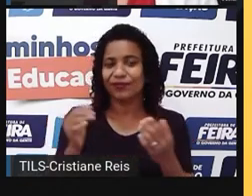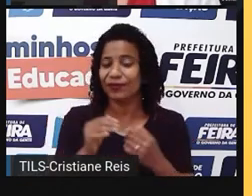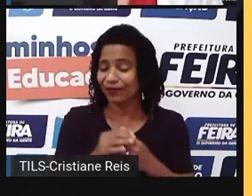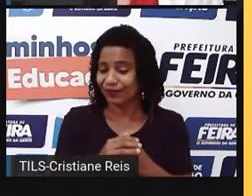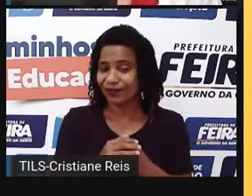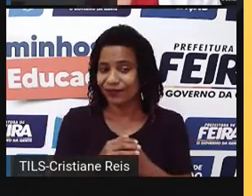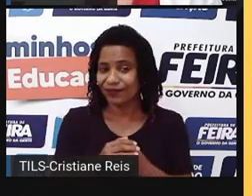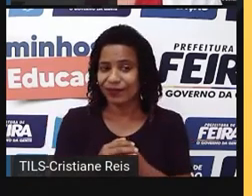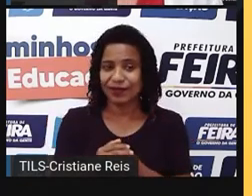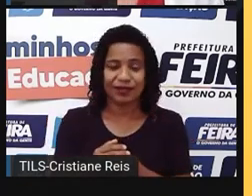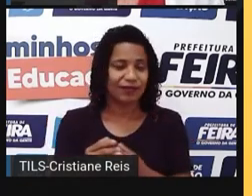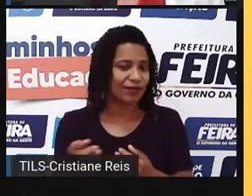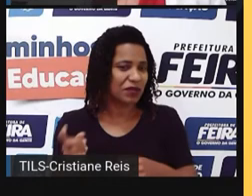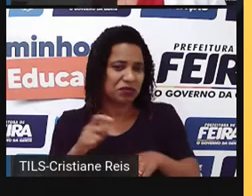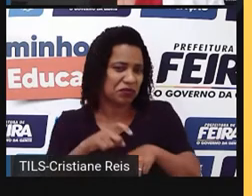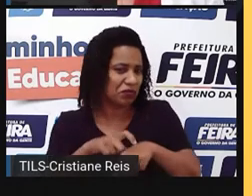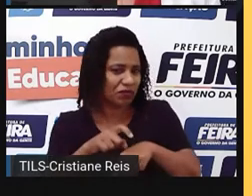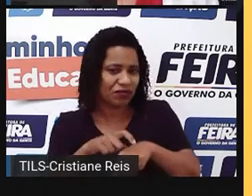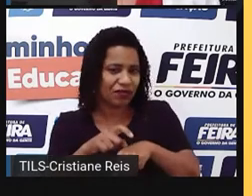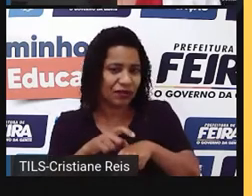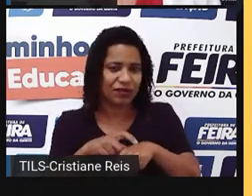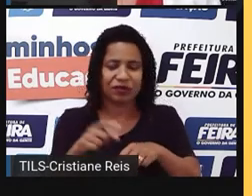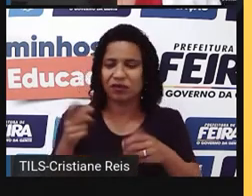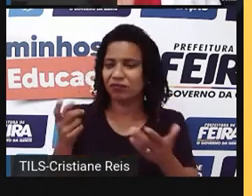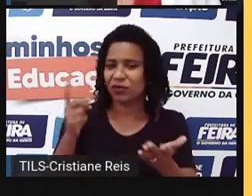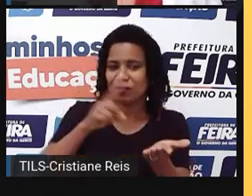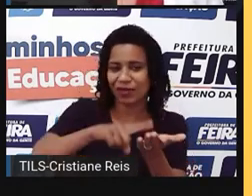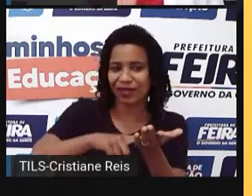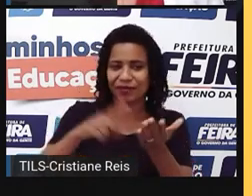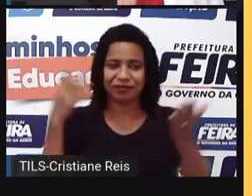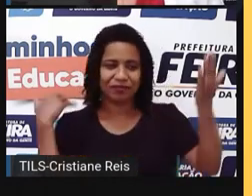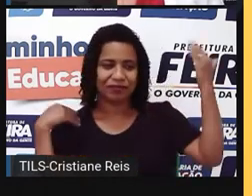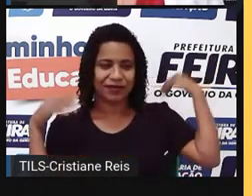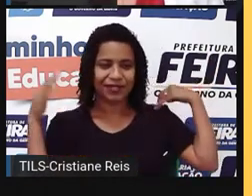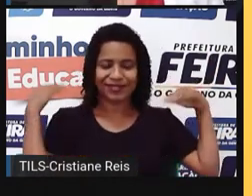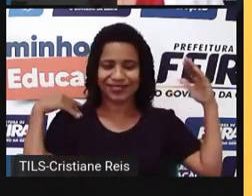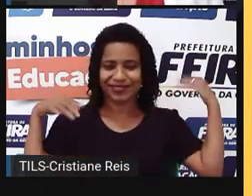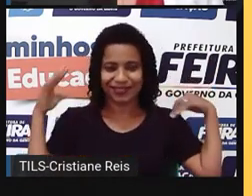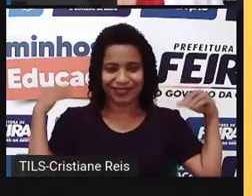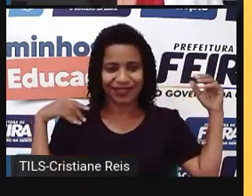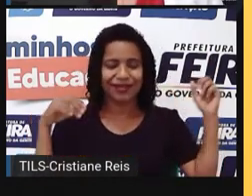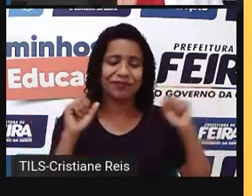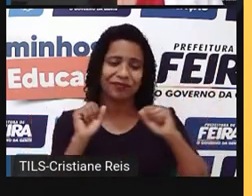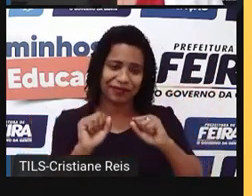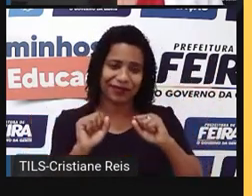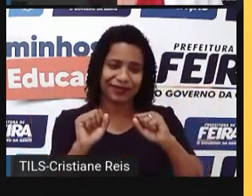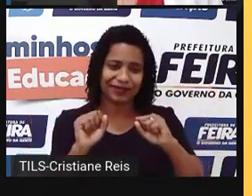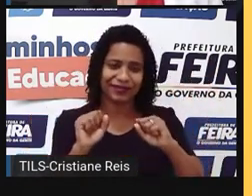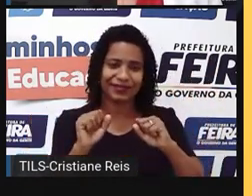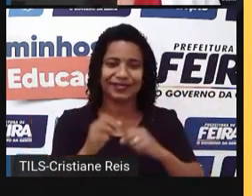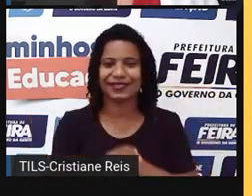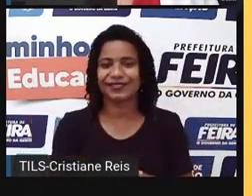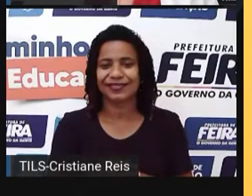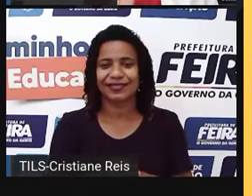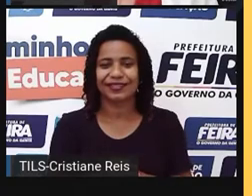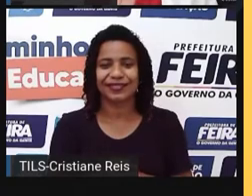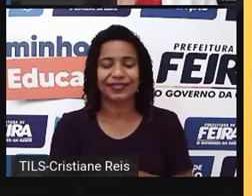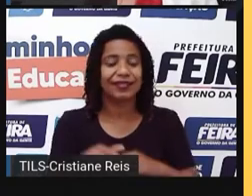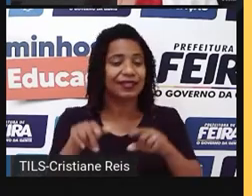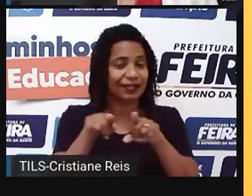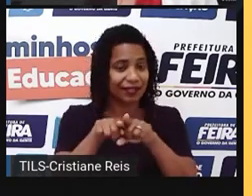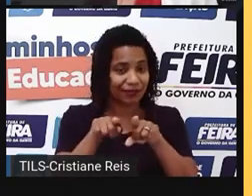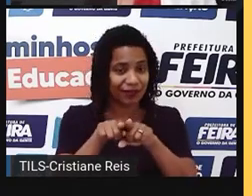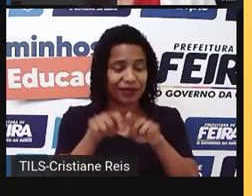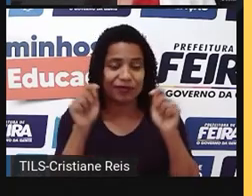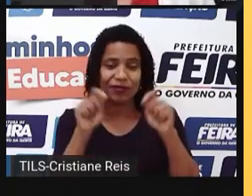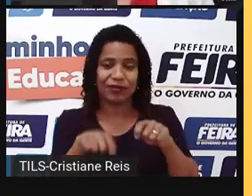Uma hora dessas, né? Andar por aí. To give advice or wordness. Você pode também usar o